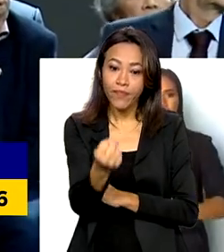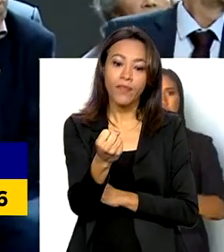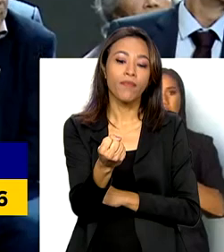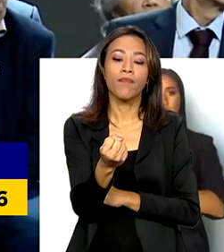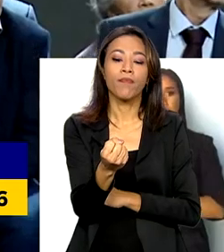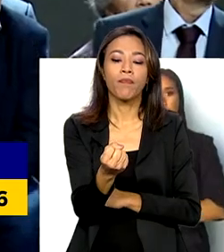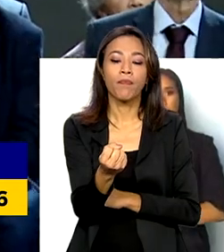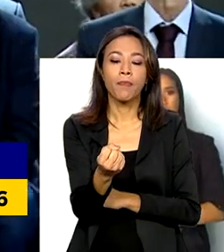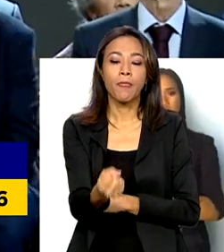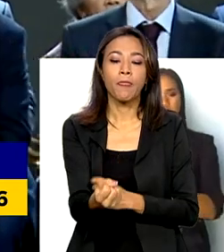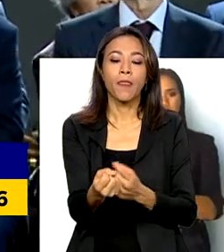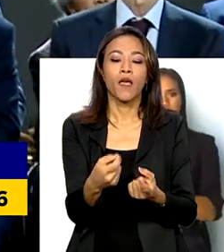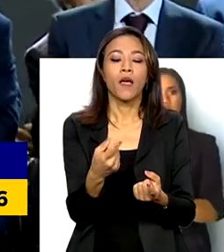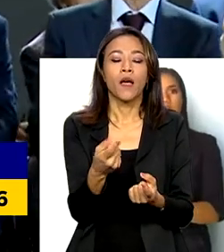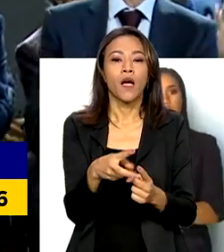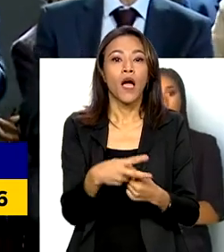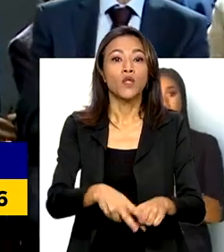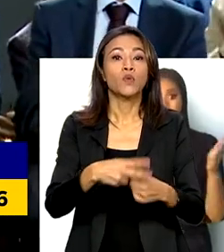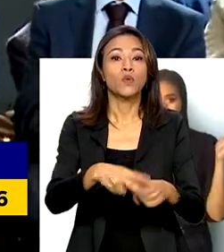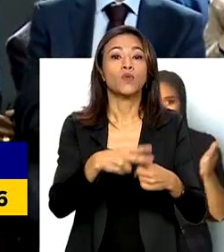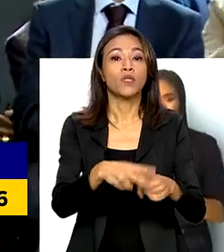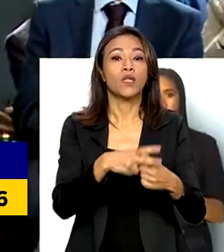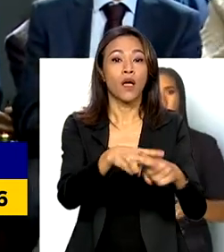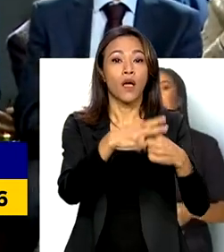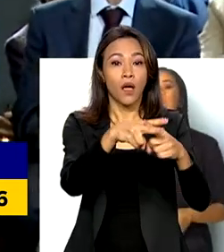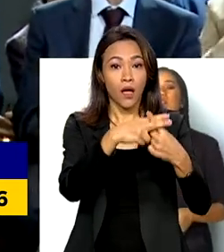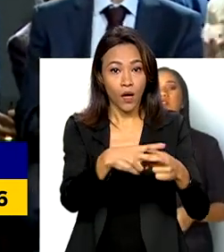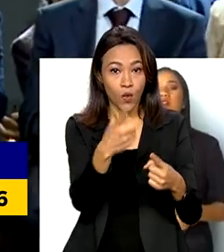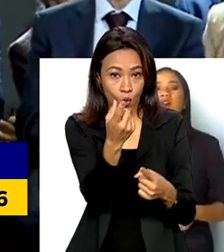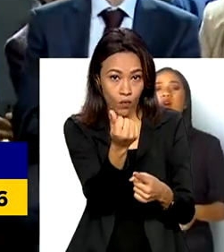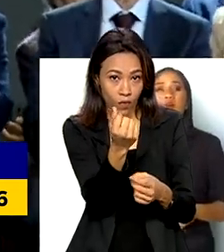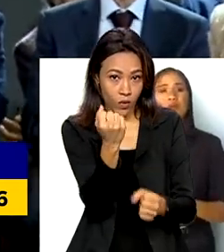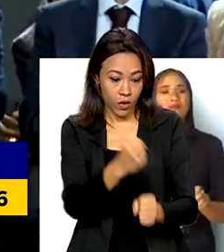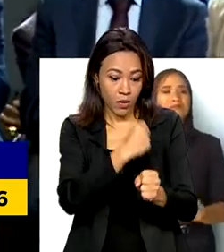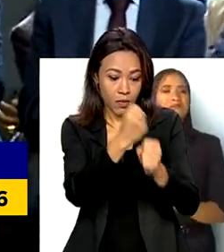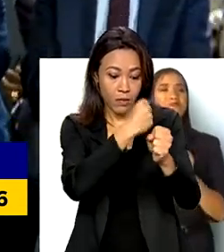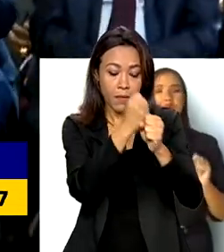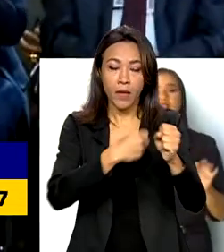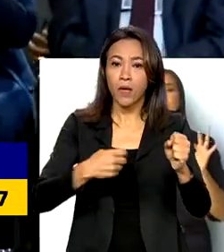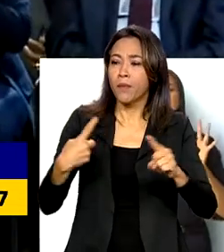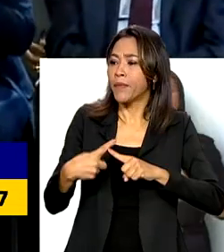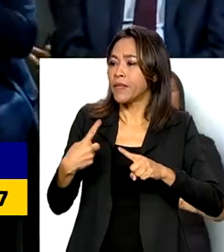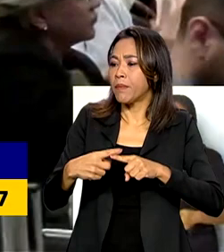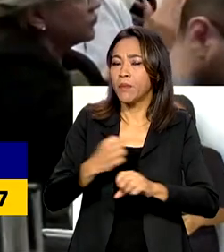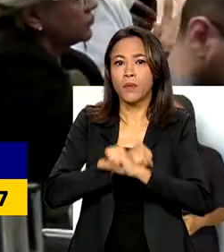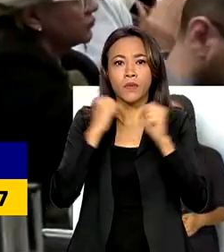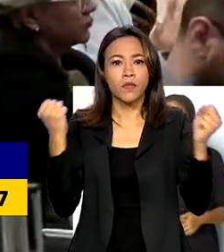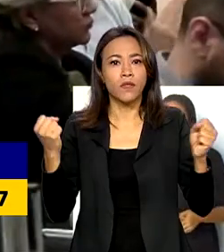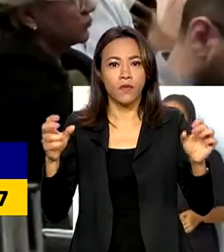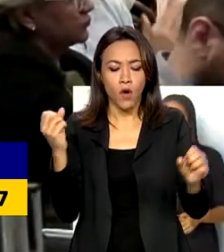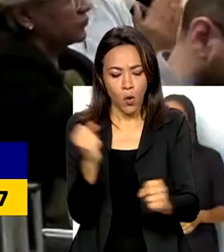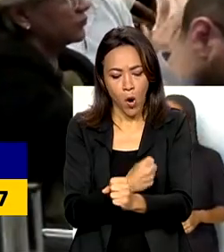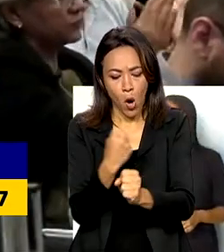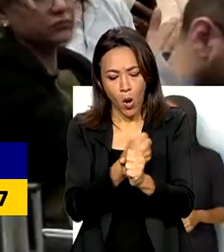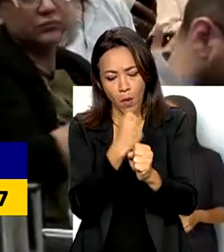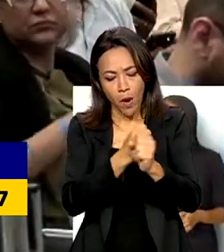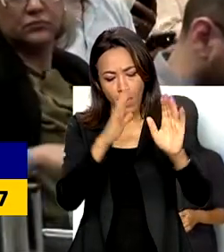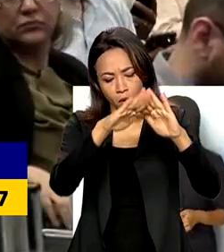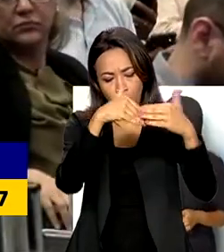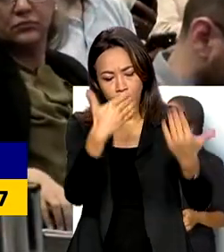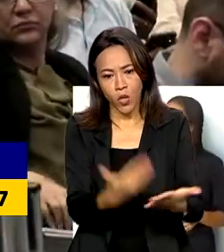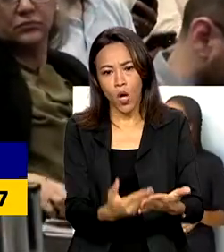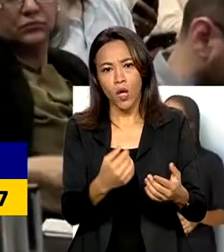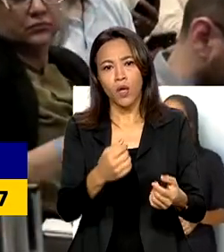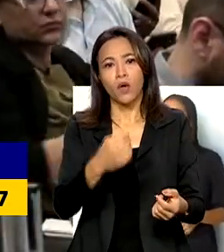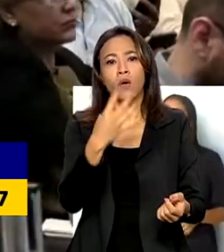ao valor atual, prefeito. Ou seja, porque é impossível terminar uma creche, uma escola, com o valor de 3,